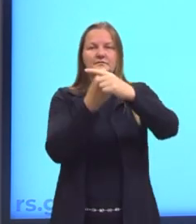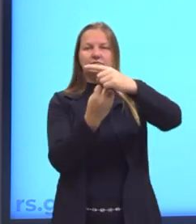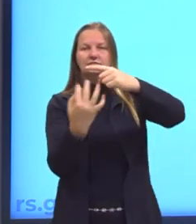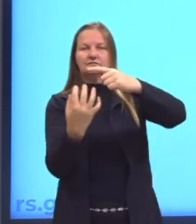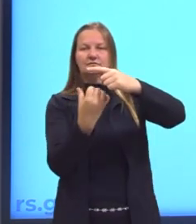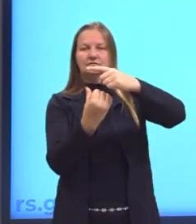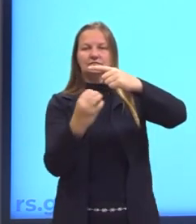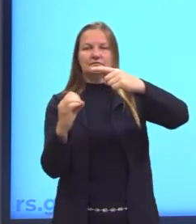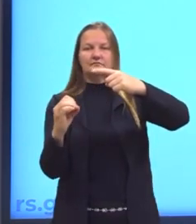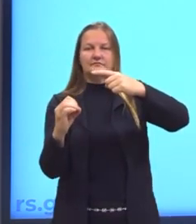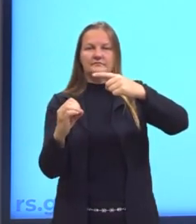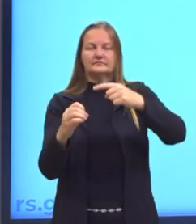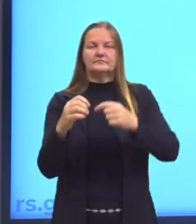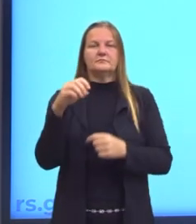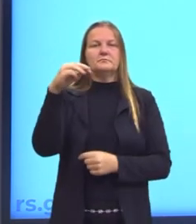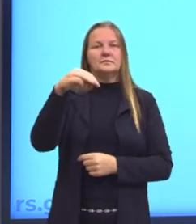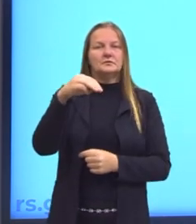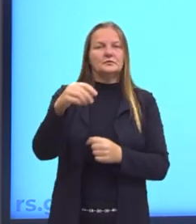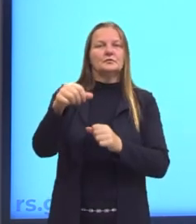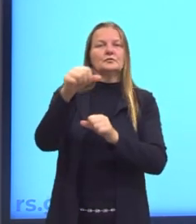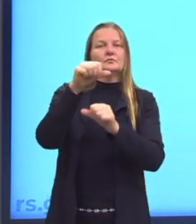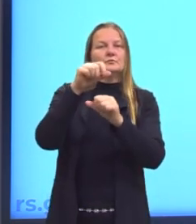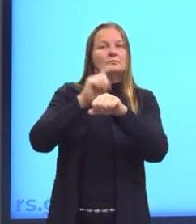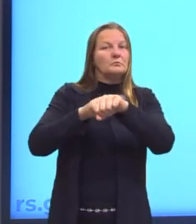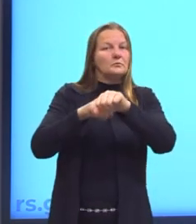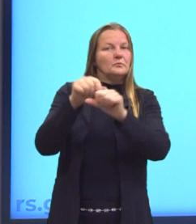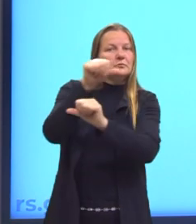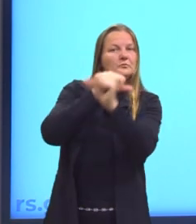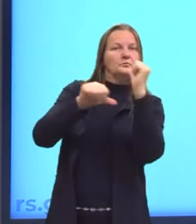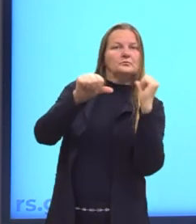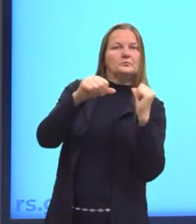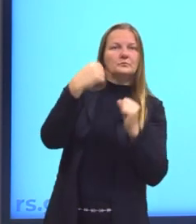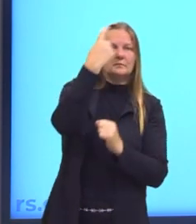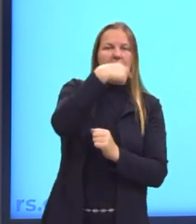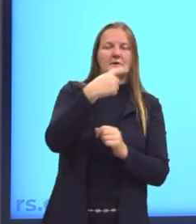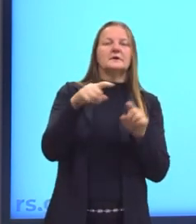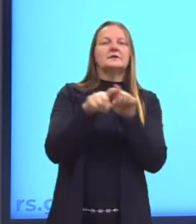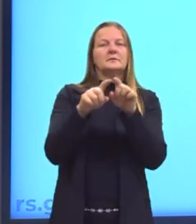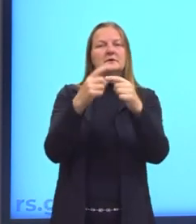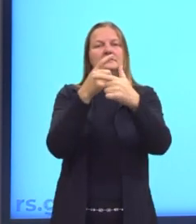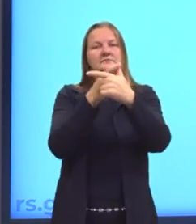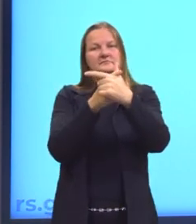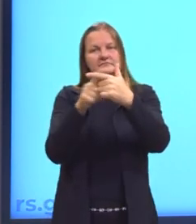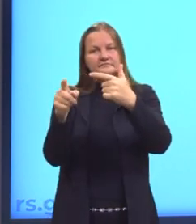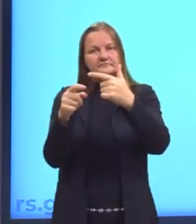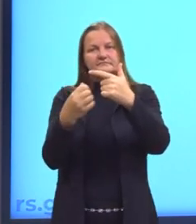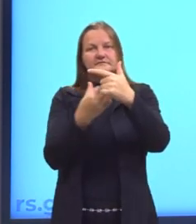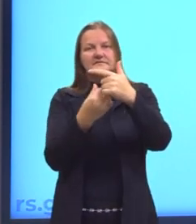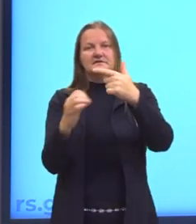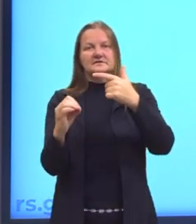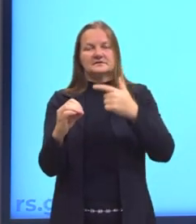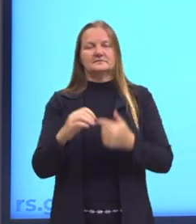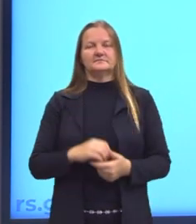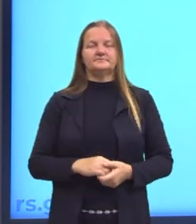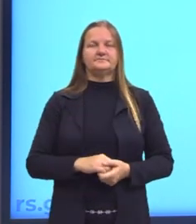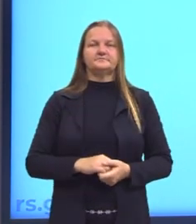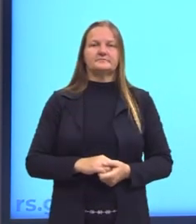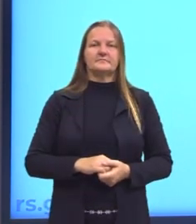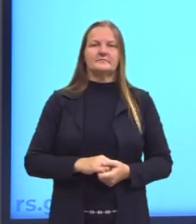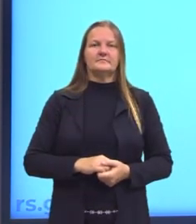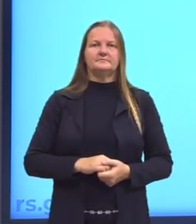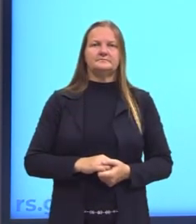De minutos para horas, vou dividir por 60 também. Então aqui ao lado, onde eu tinha uma hora,